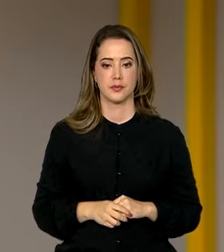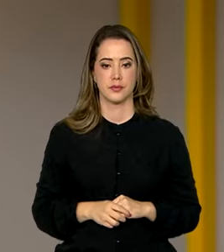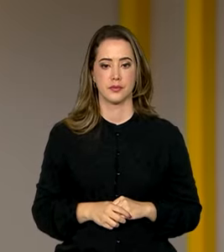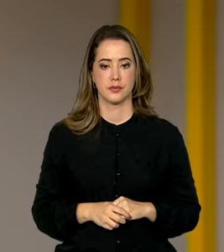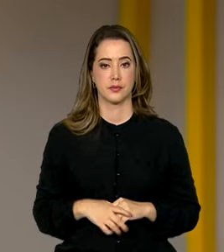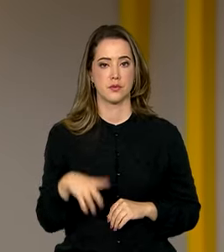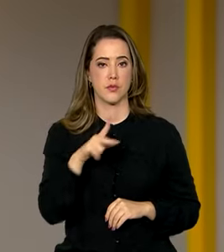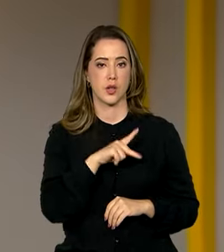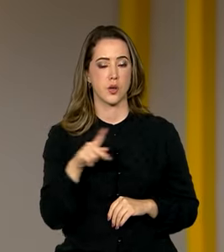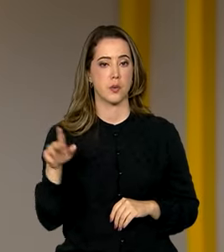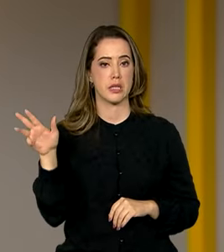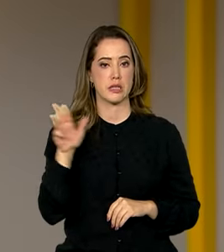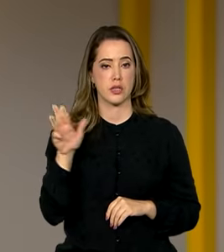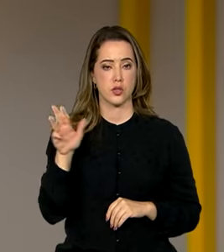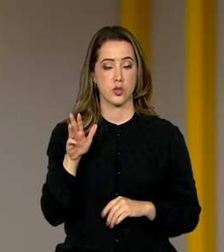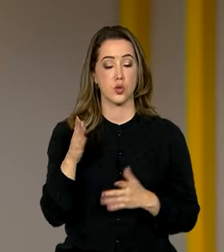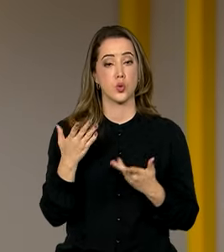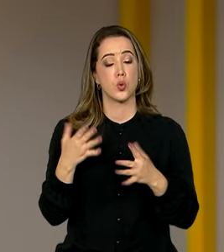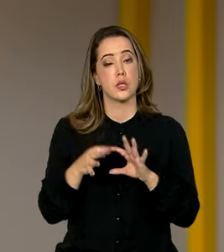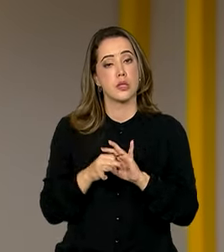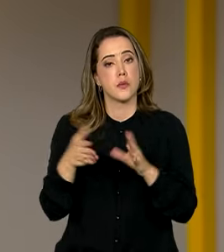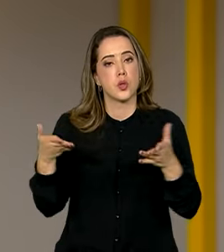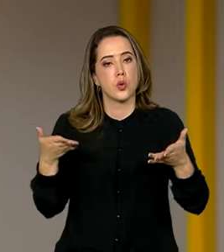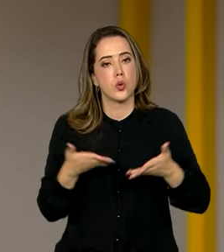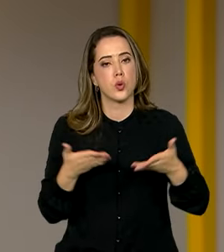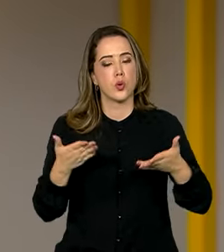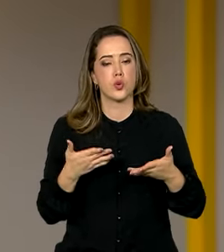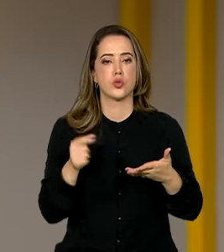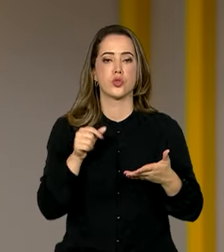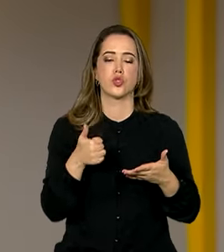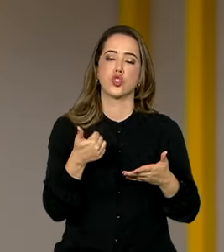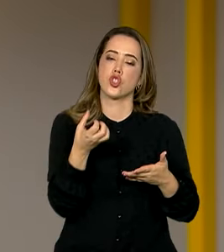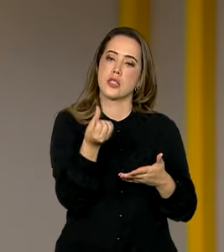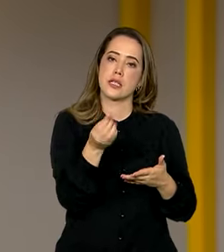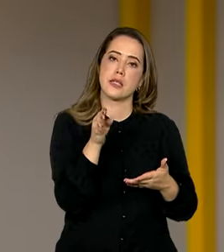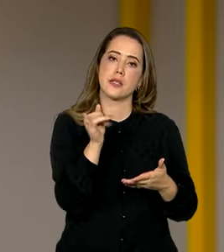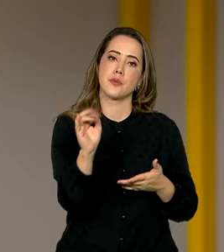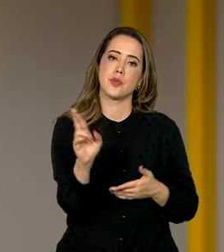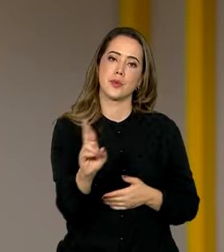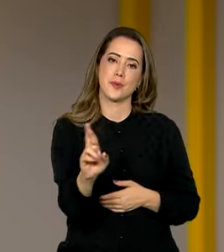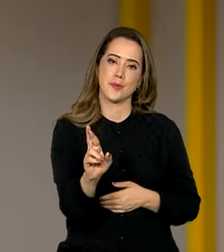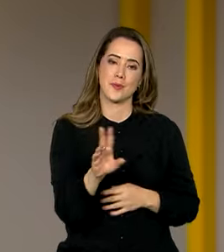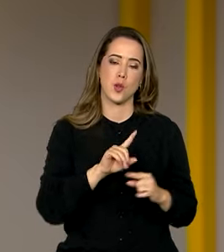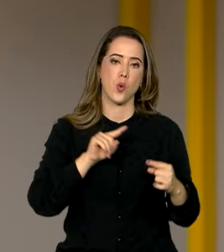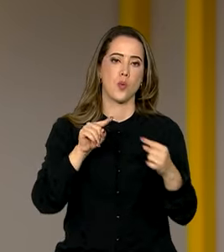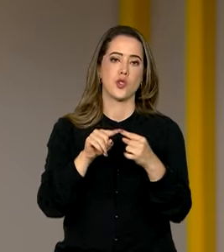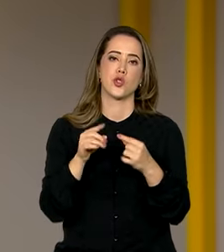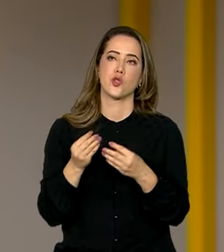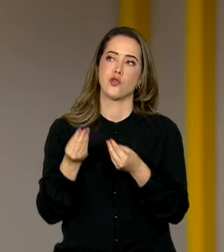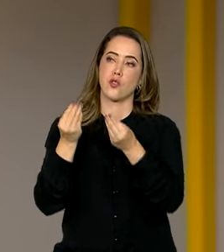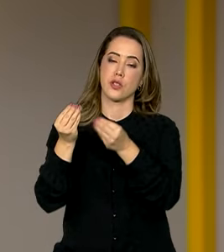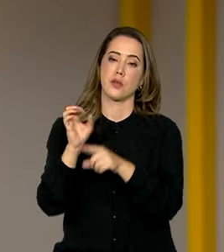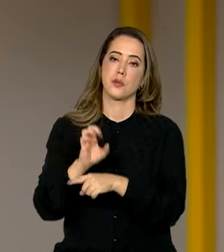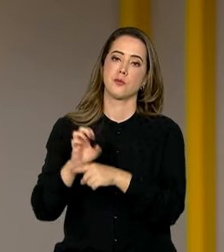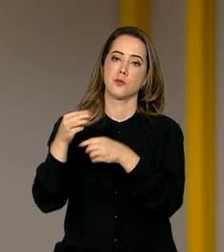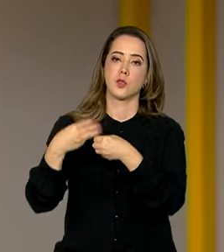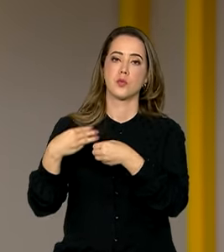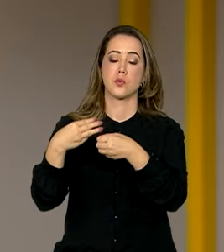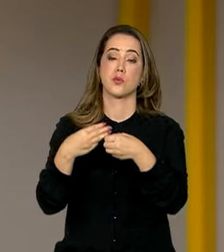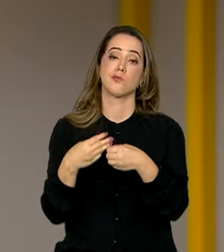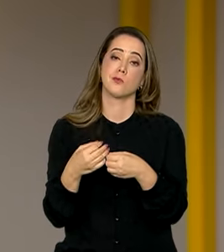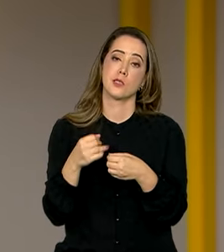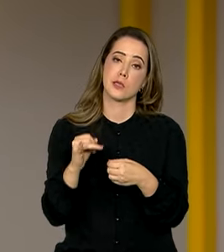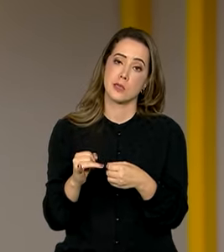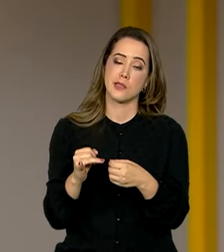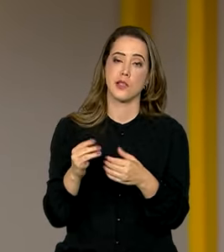E o presidente Lula sancionou hoje o projeto de lei que libera quase 16 bilhões de reais para estados e municípios que tiveram